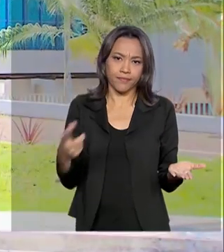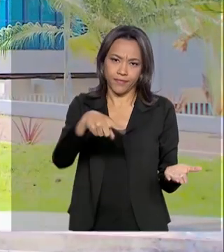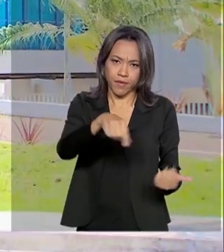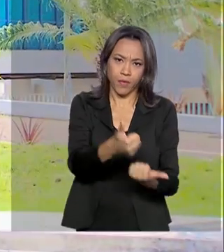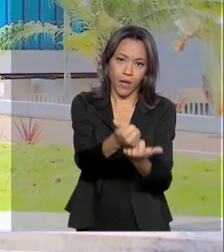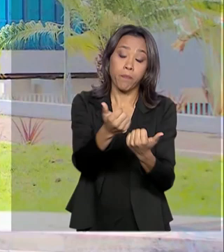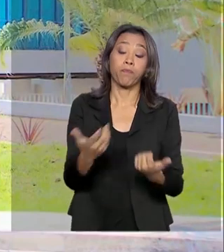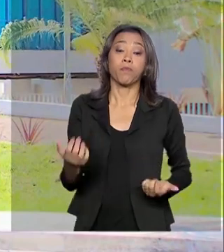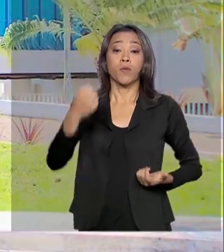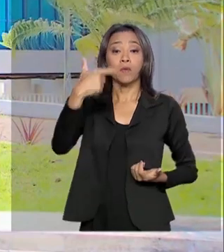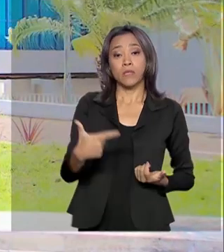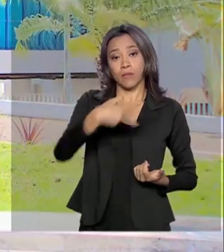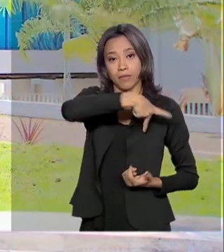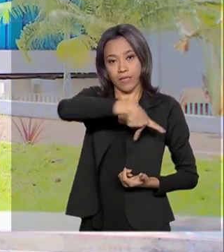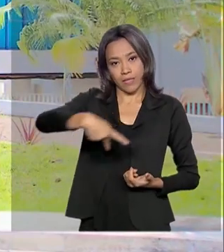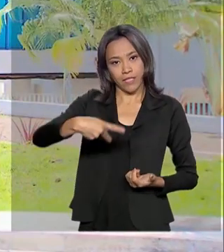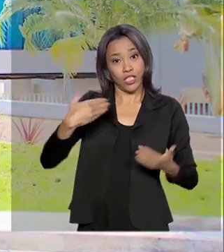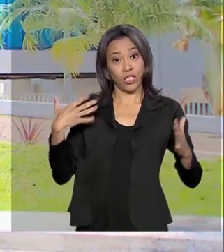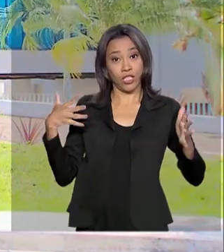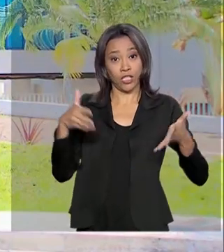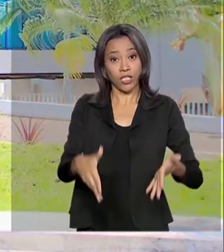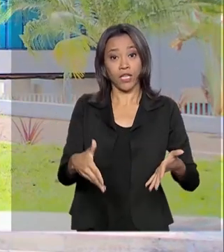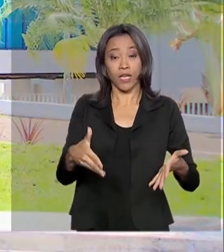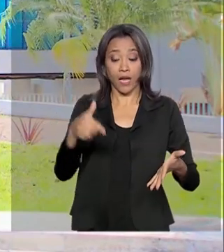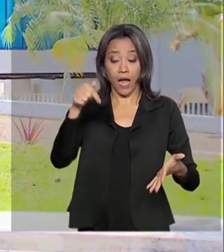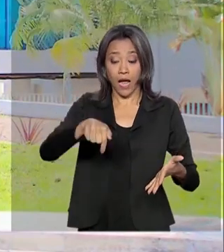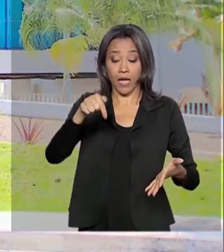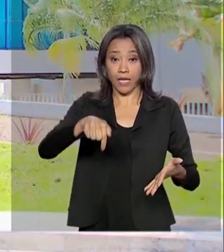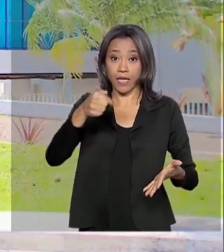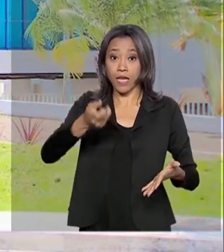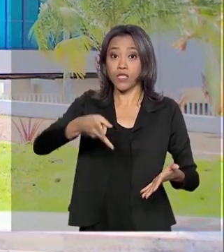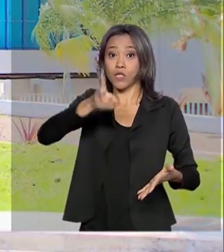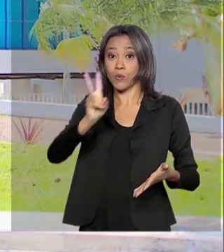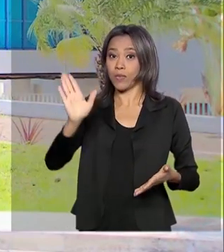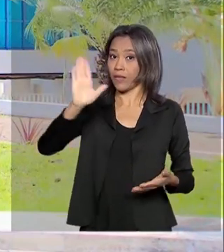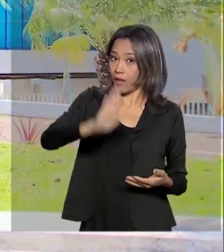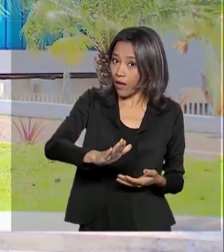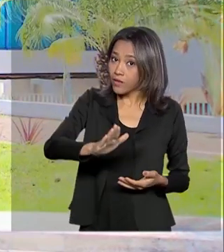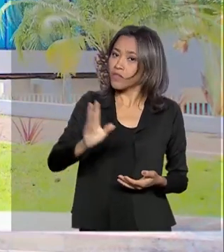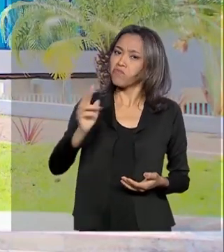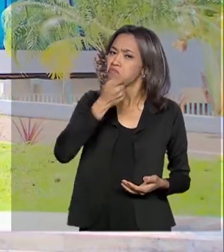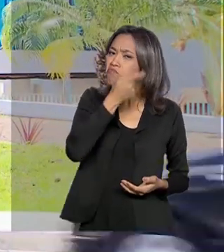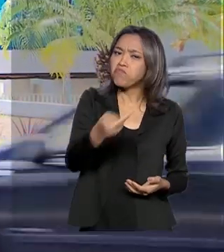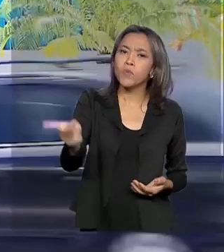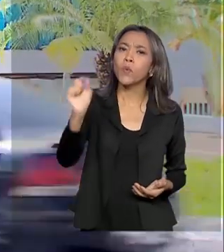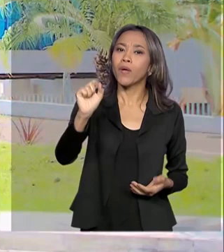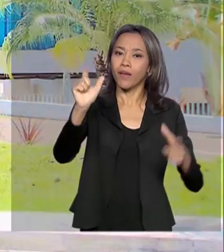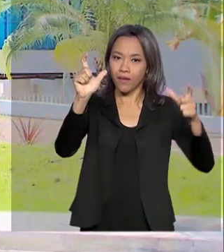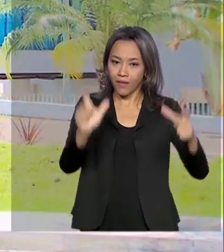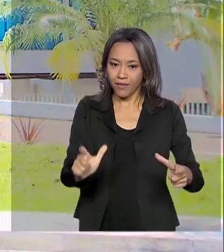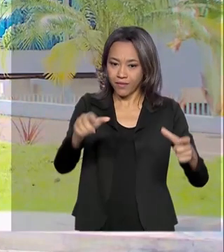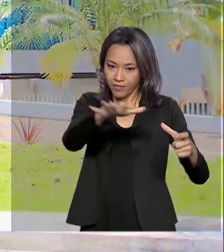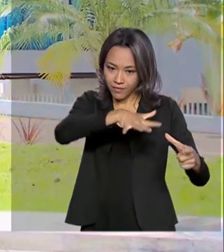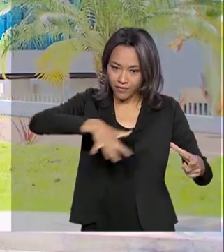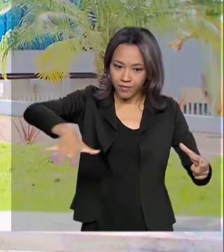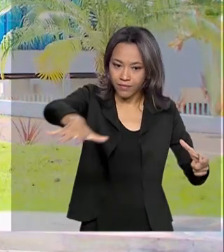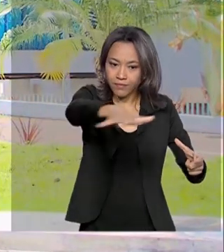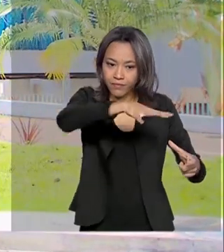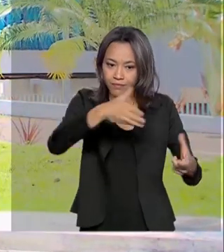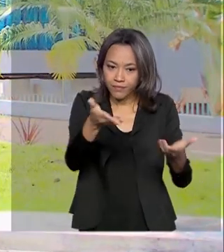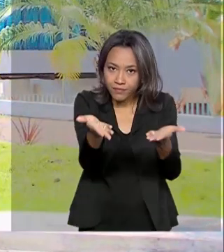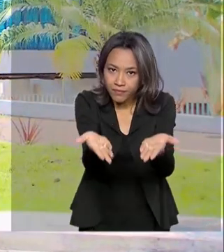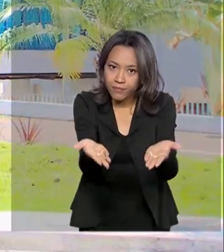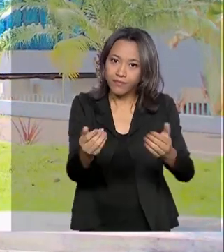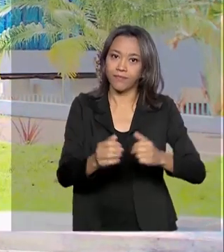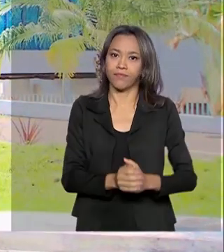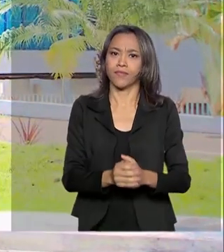vice-presidente Hamilton Mourão chega aqui a Manaus às duas da tarde. Ele vem para visitar o Centro de Biotecnologia da Amazônia.